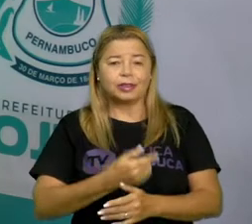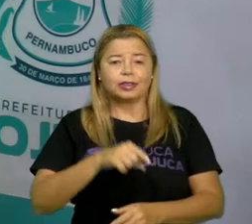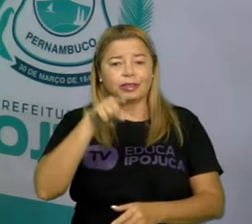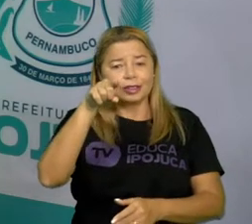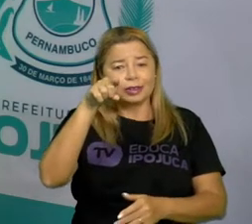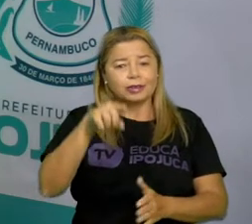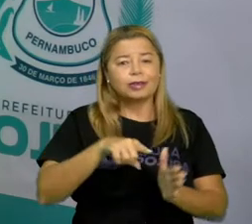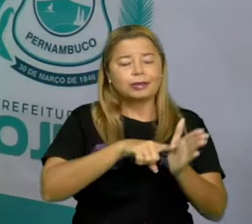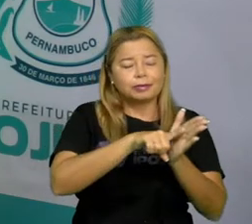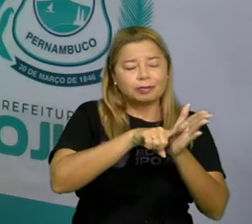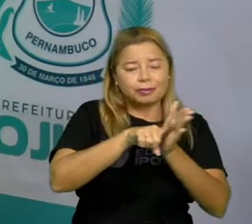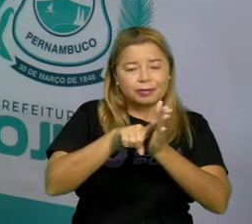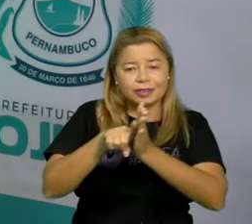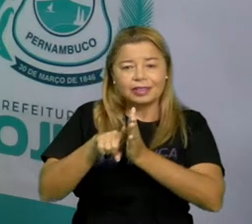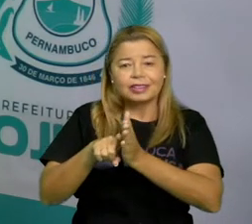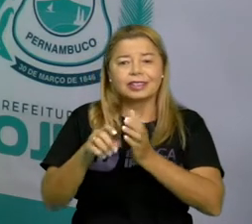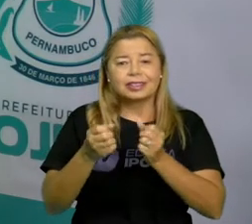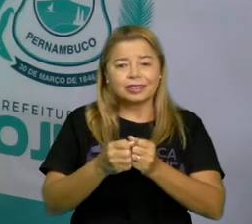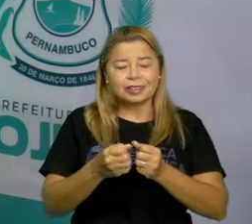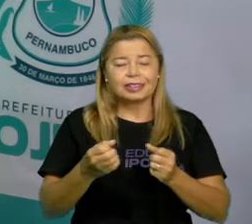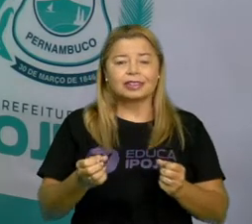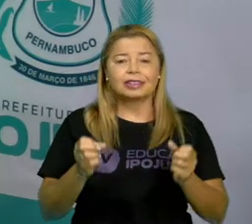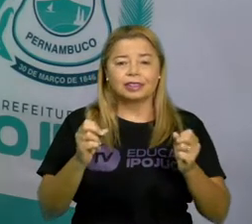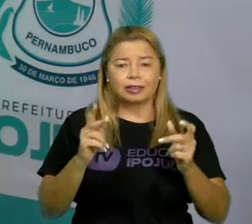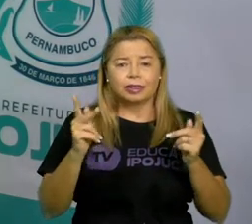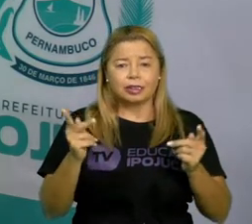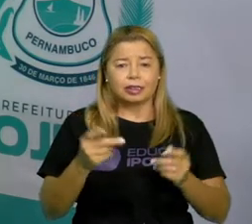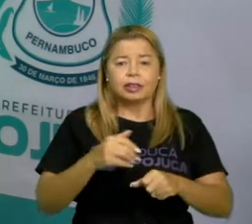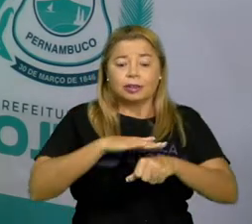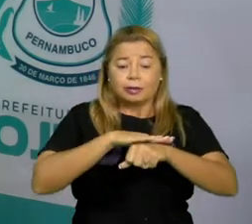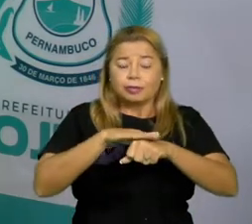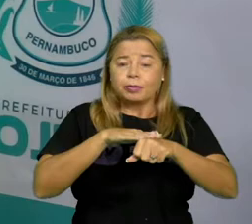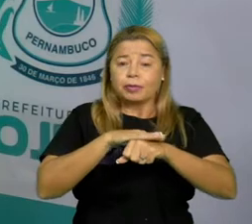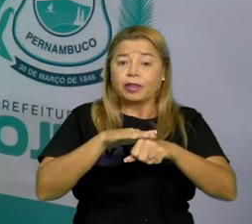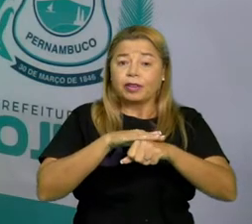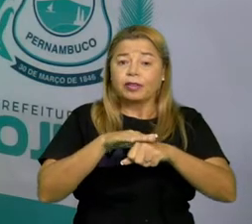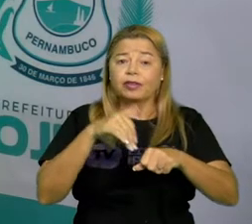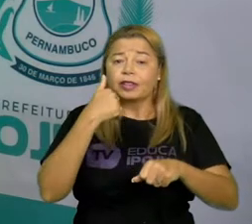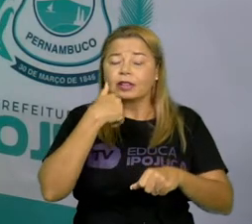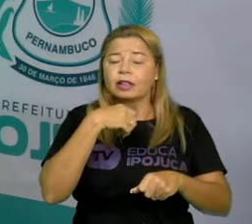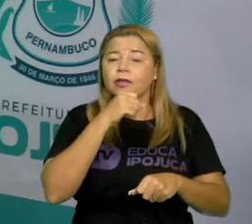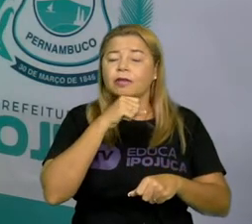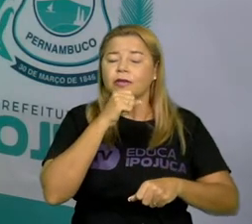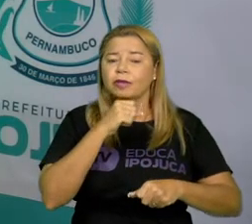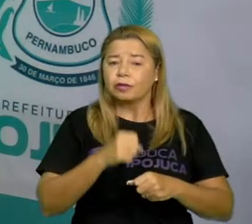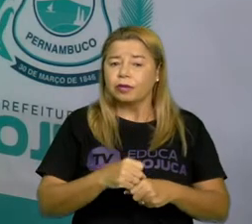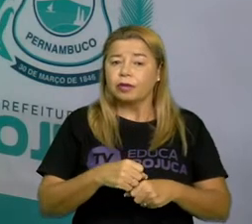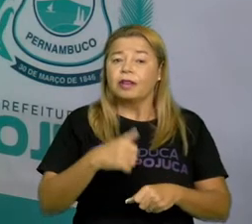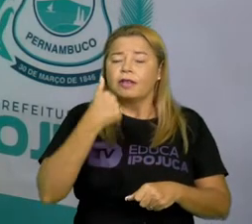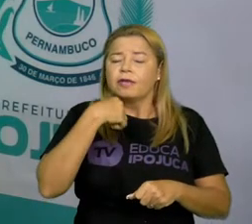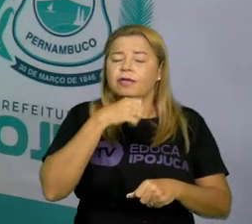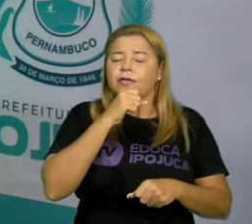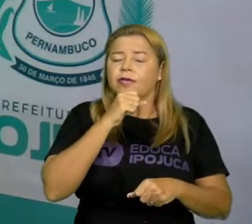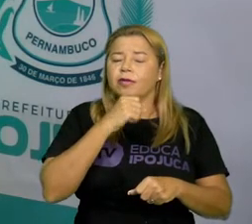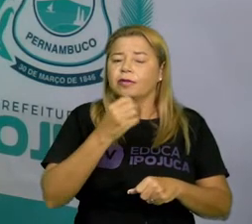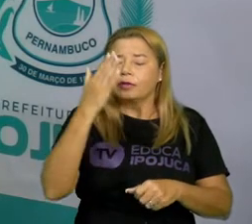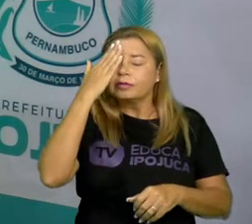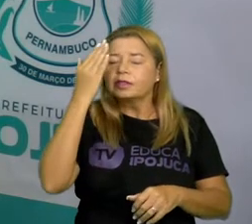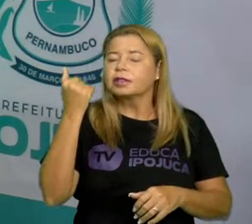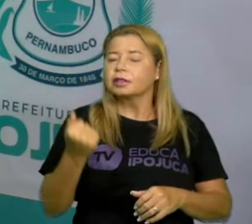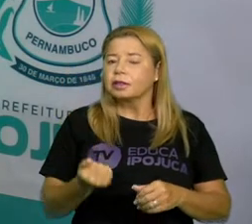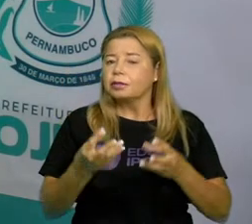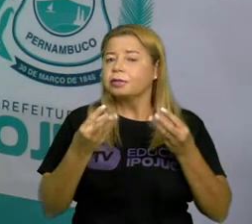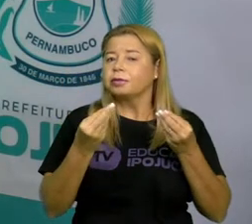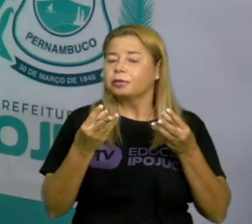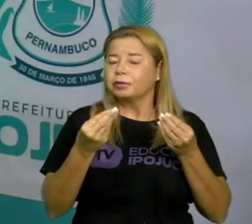que vocês irão realizar. E é bom conversar com a vovó. A vovó sabe de cada história. A vovó sabe de toda a história da sua